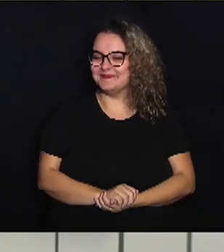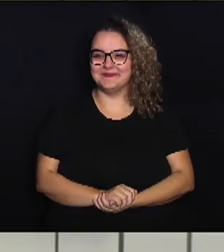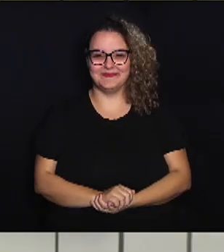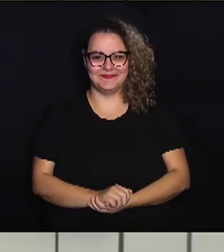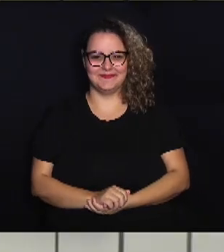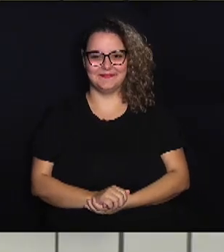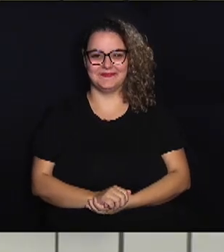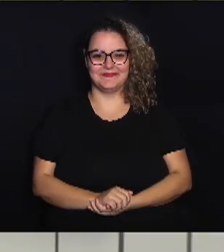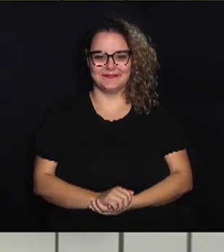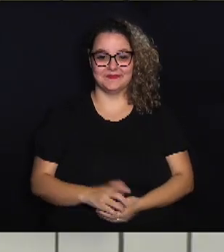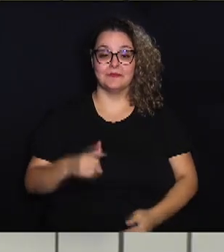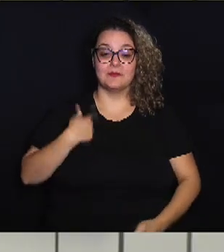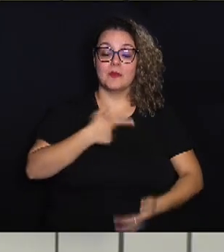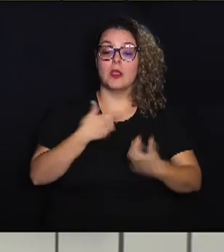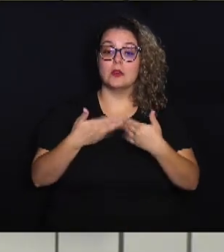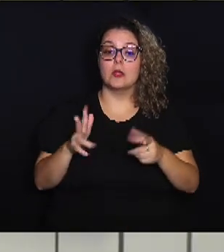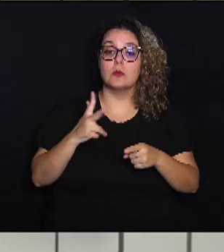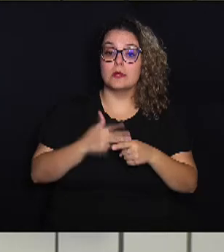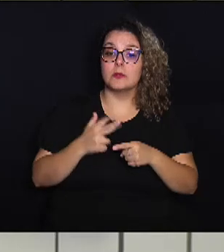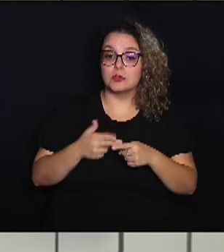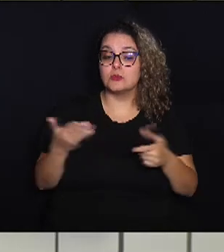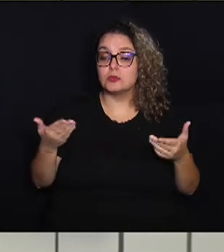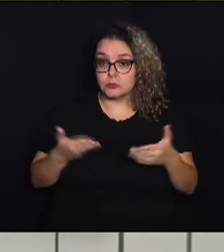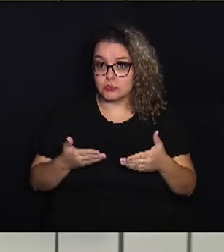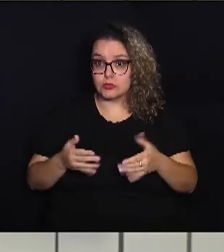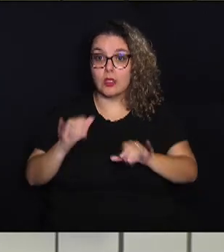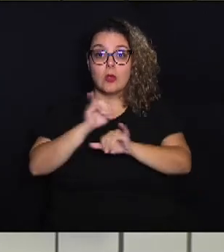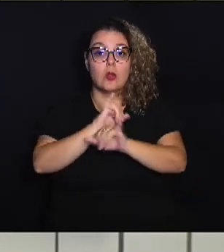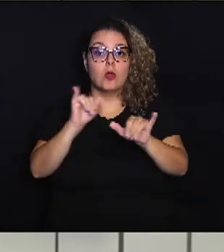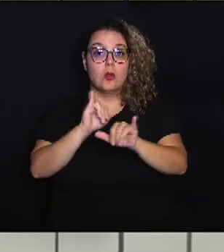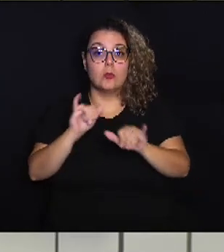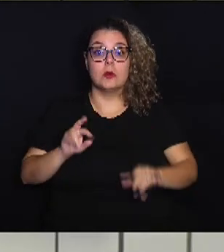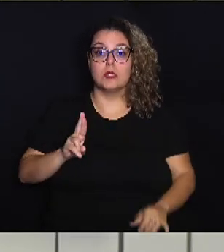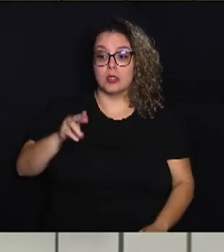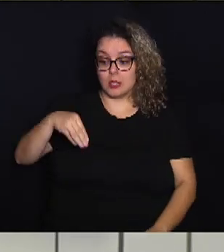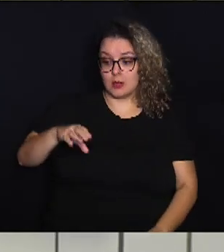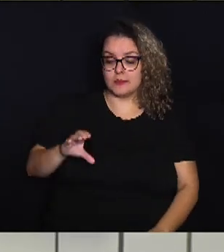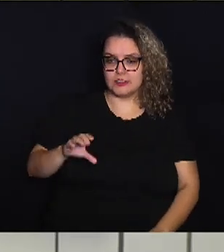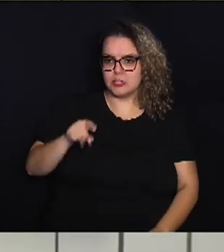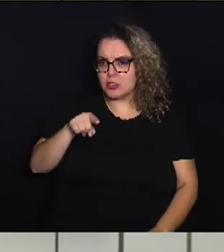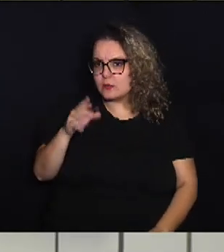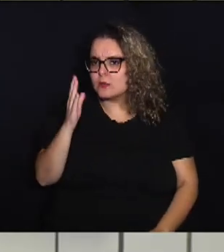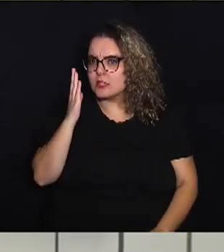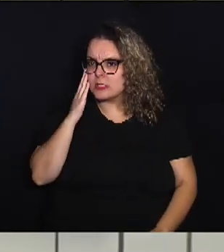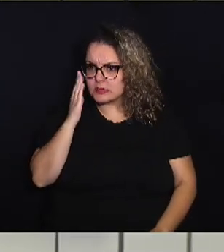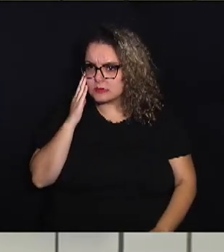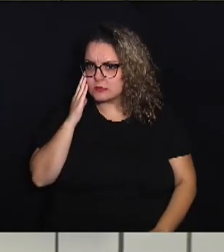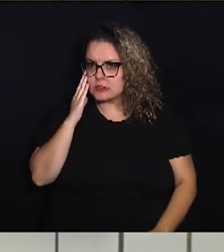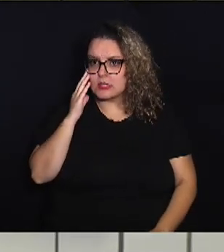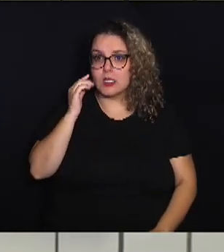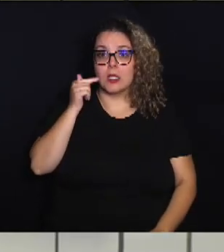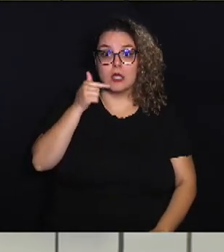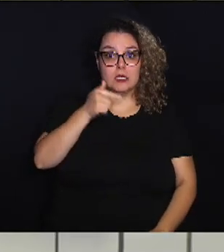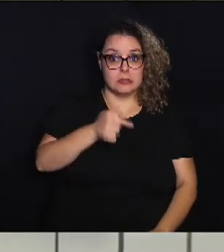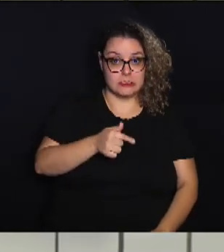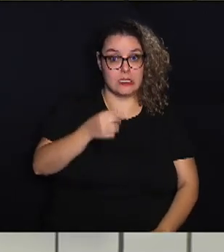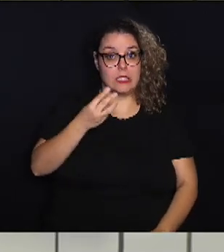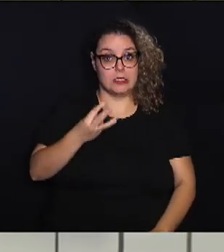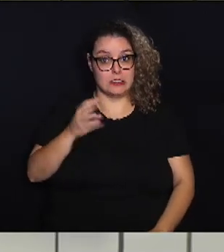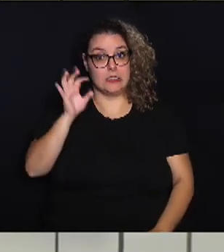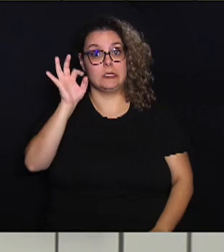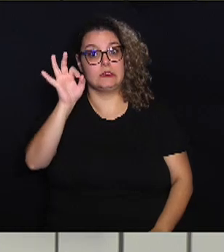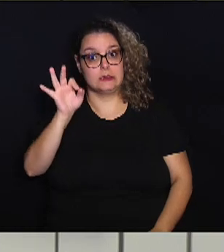E a gente abre a edição de hoje com as notícias da Metrópole. E você sabia que 73%